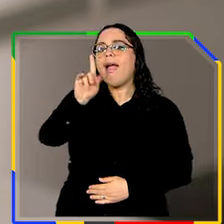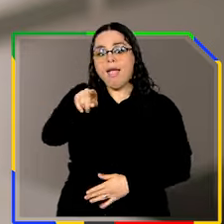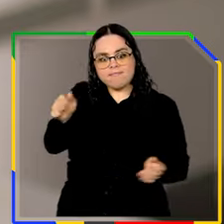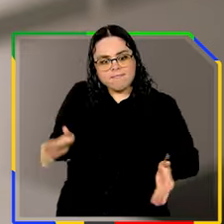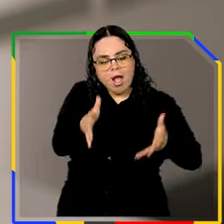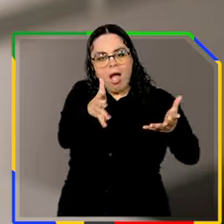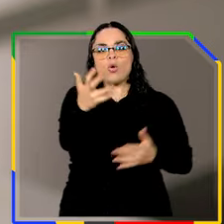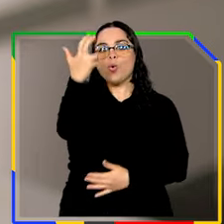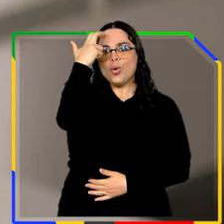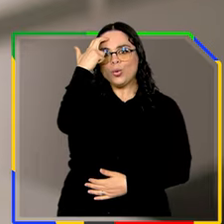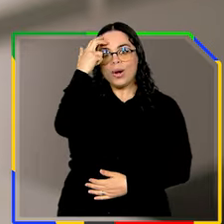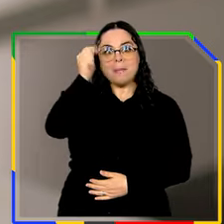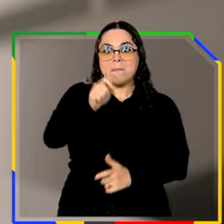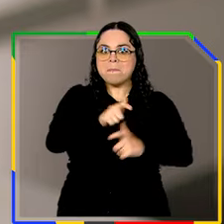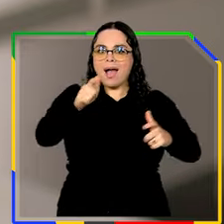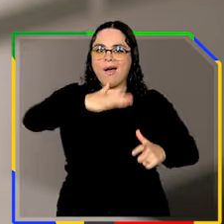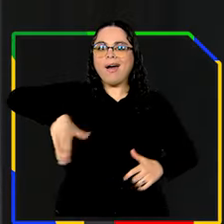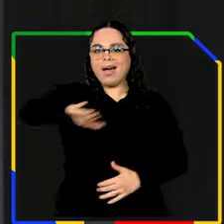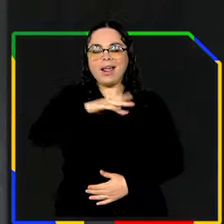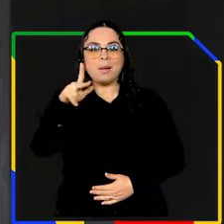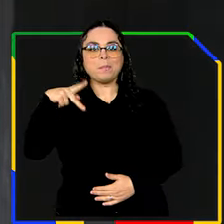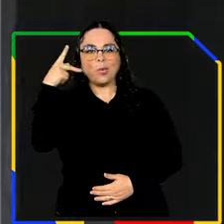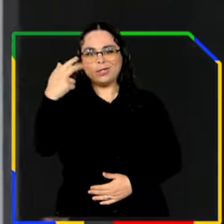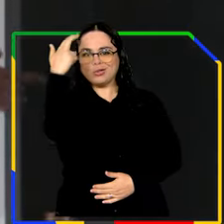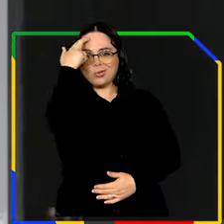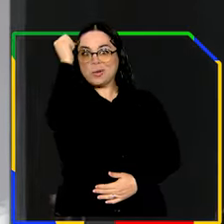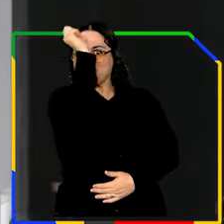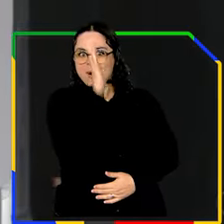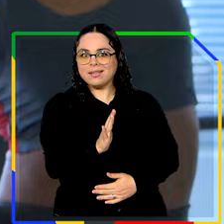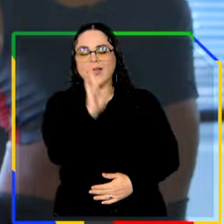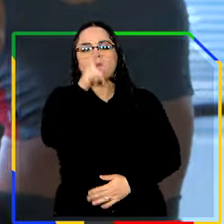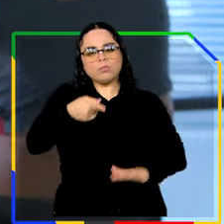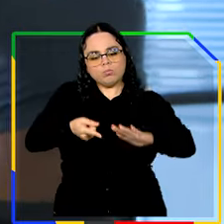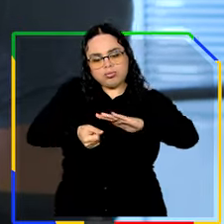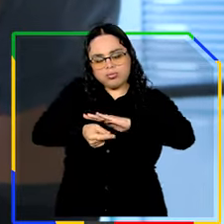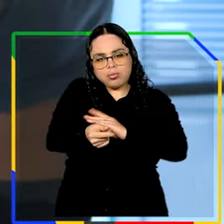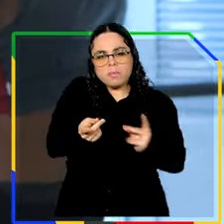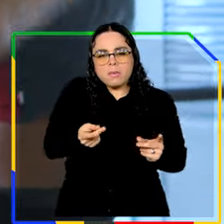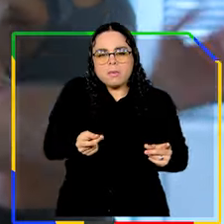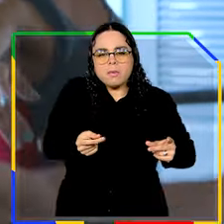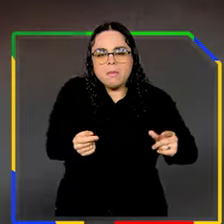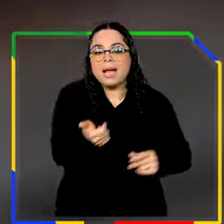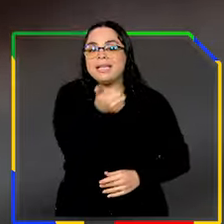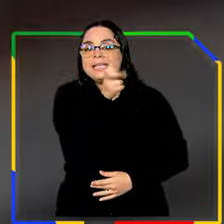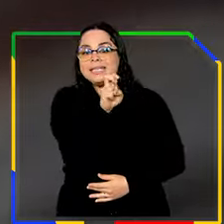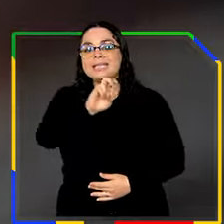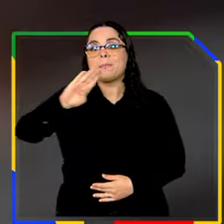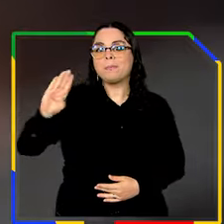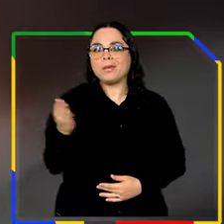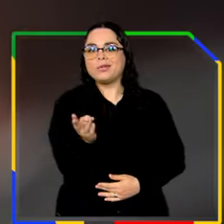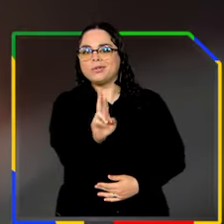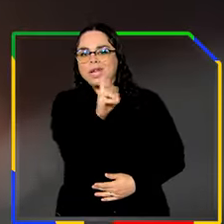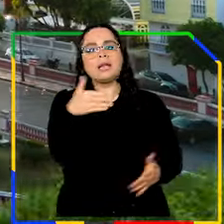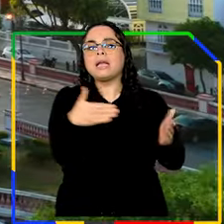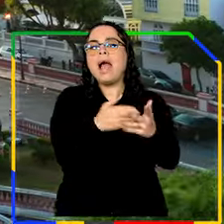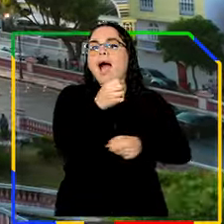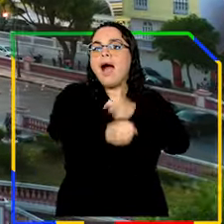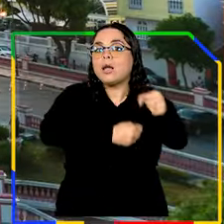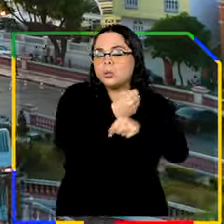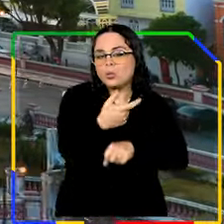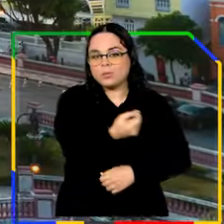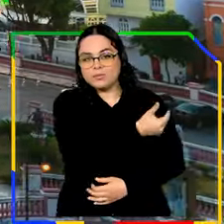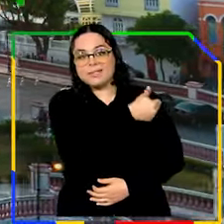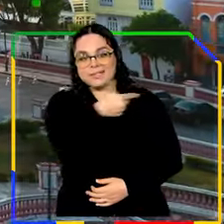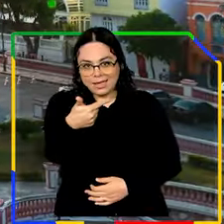a maior política cultural da história do Brasil, com investimento direto e contínuo de 15 bilhões de reais até 2027